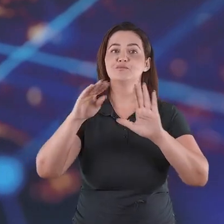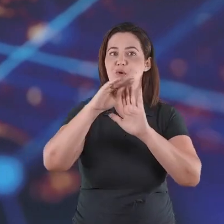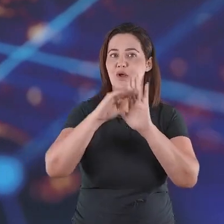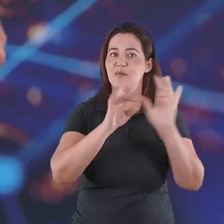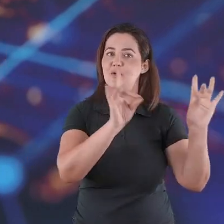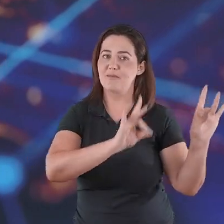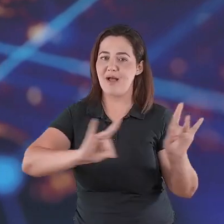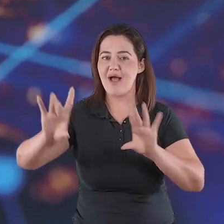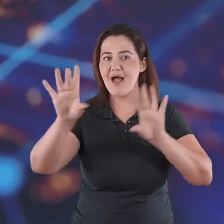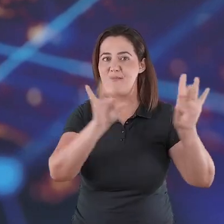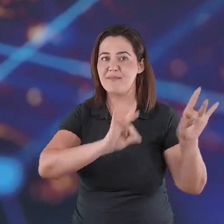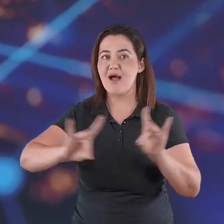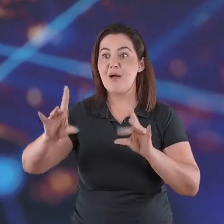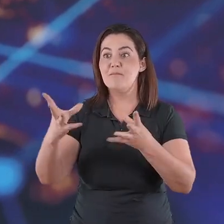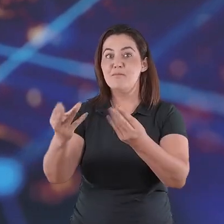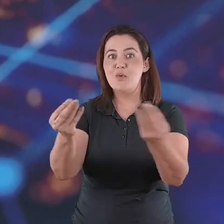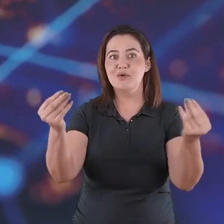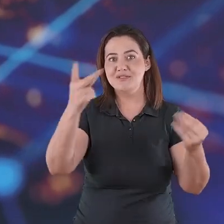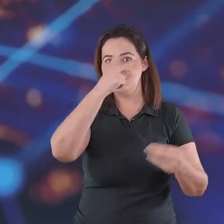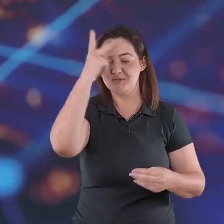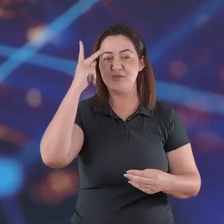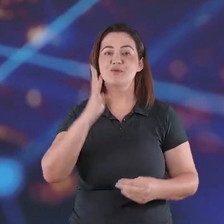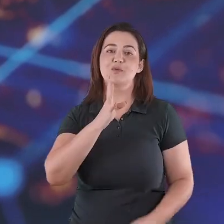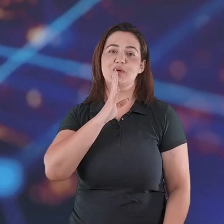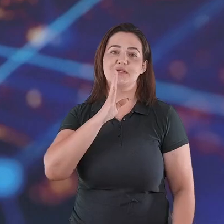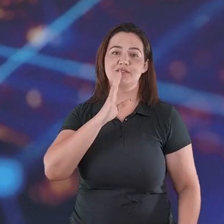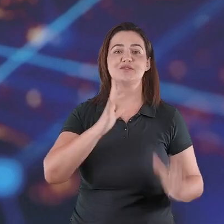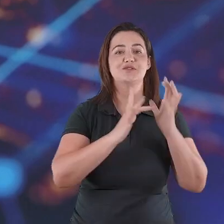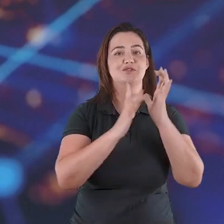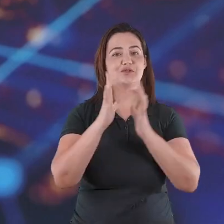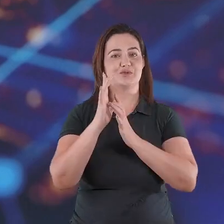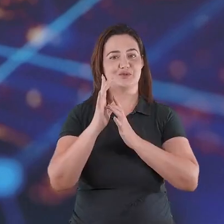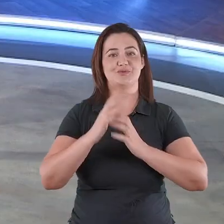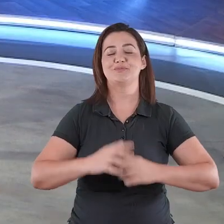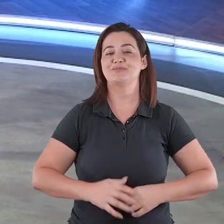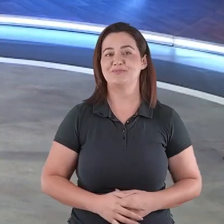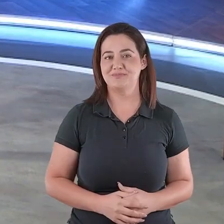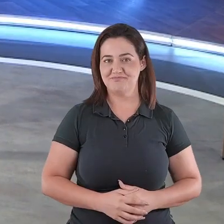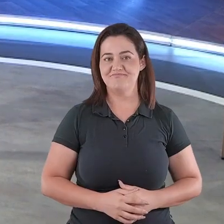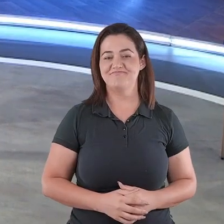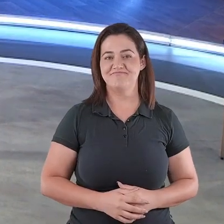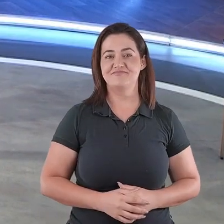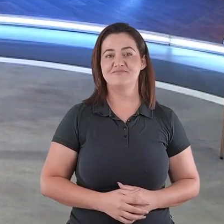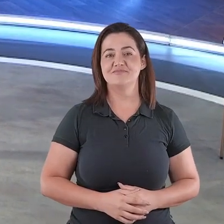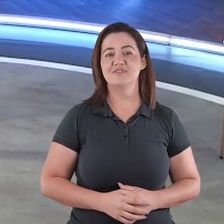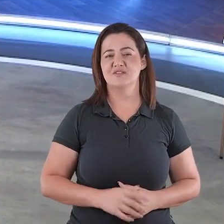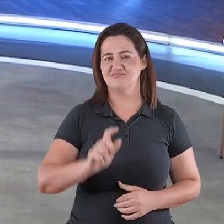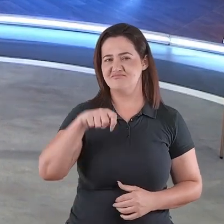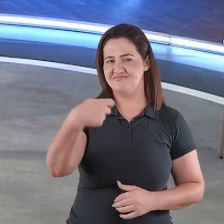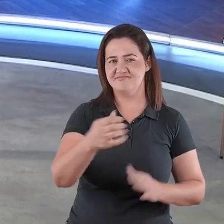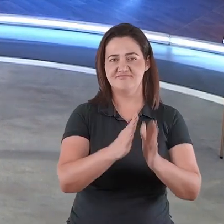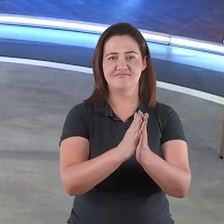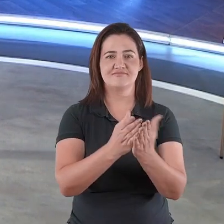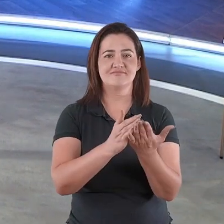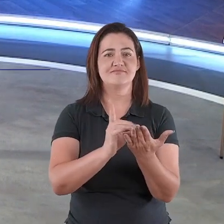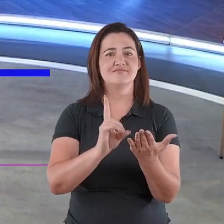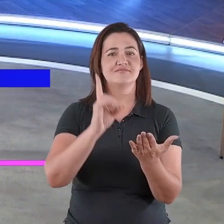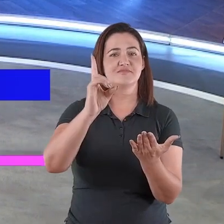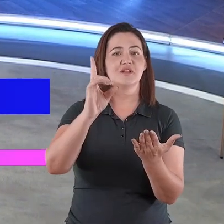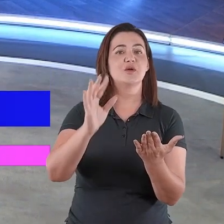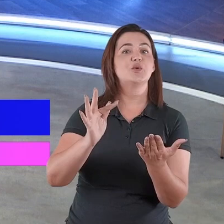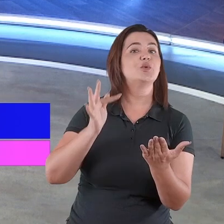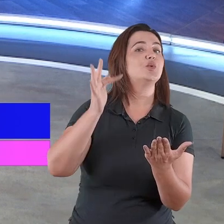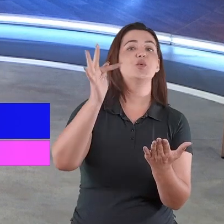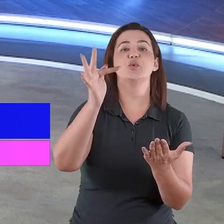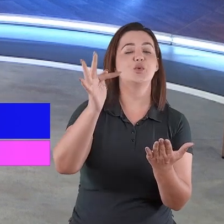ferramenta para apresentar Jesus às pessoas que ainda não conhecem. O nome do programa, você já sabe, é Arena do Futuro.